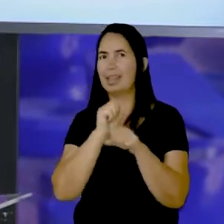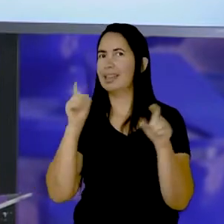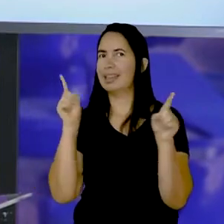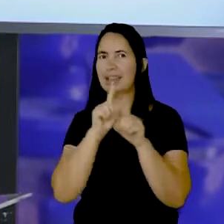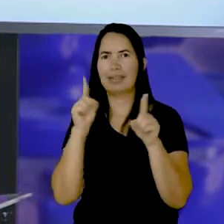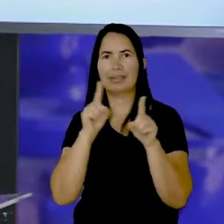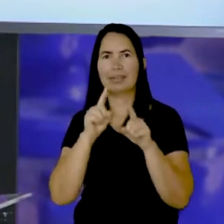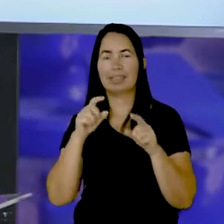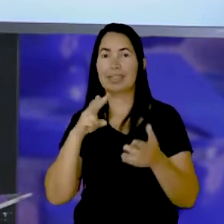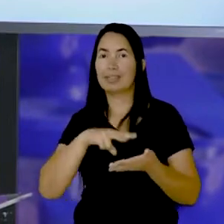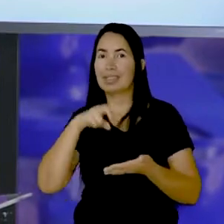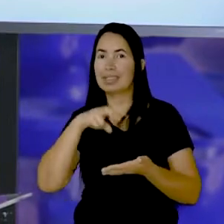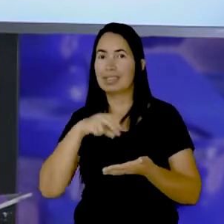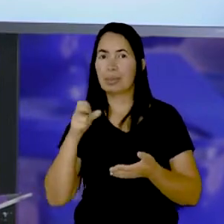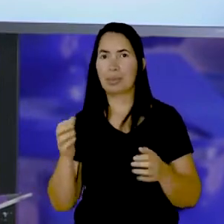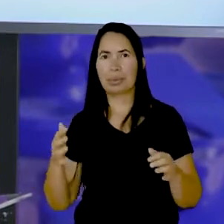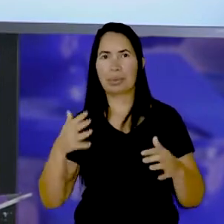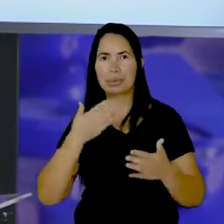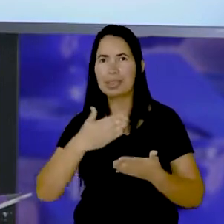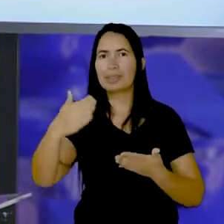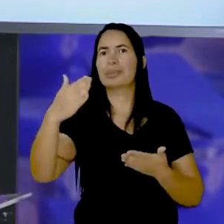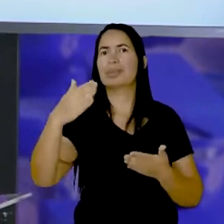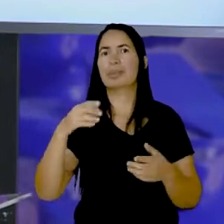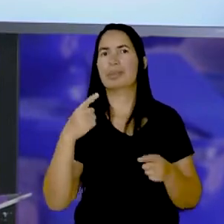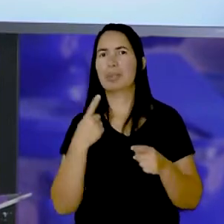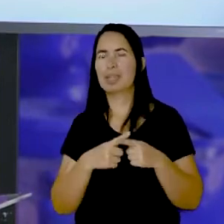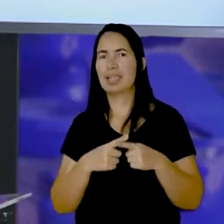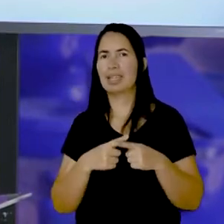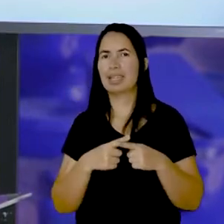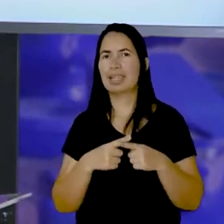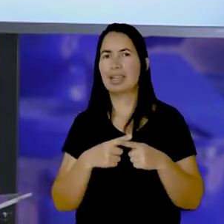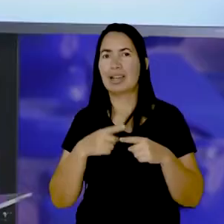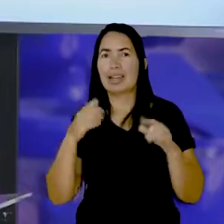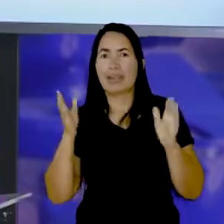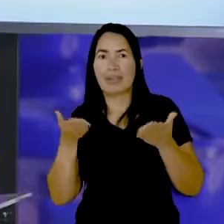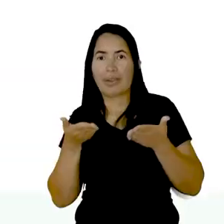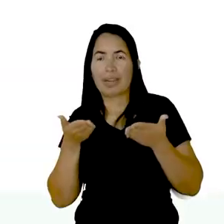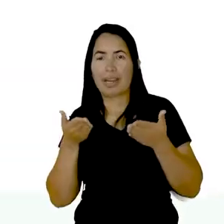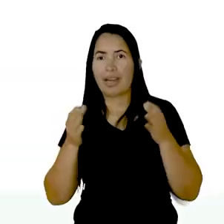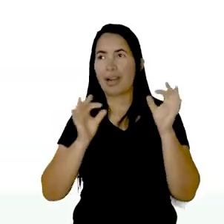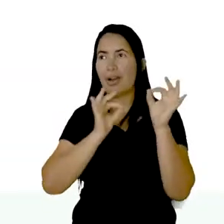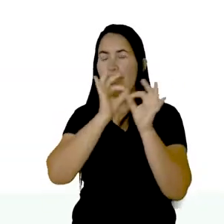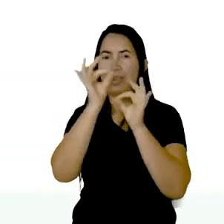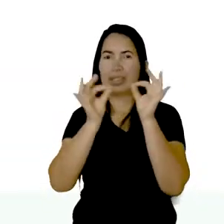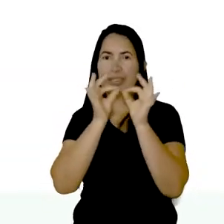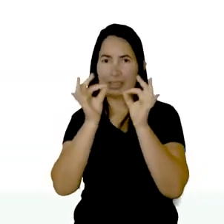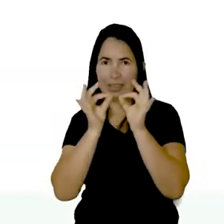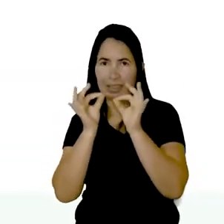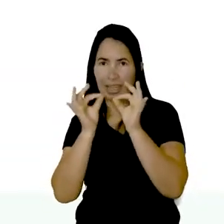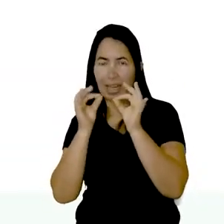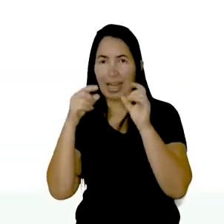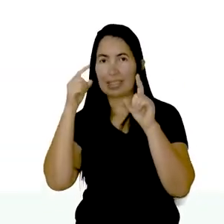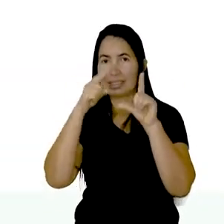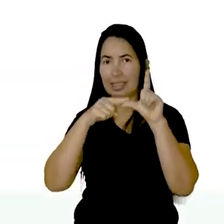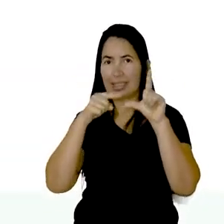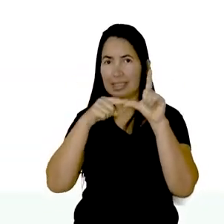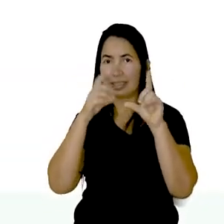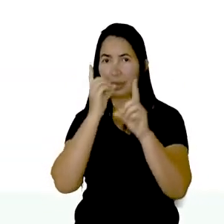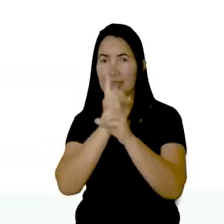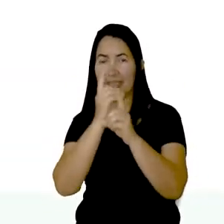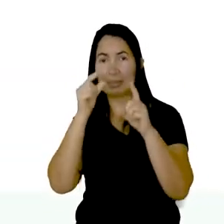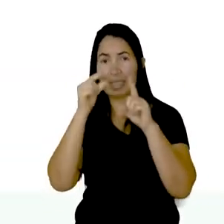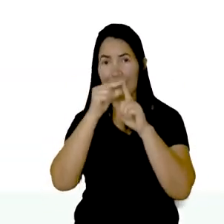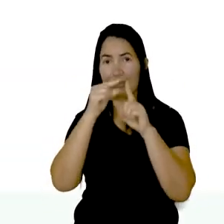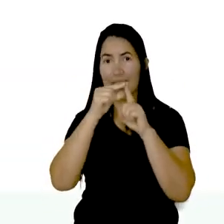diversão da nossa aula continua Porque agora Vocês irão ordenar as letras E descobrir as palavras